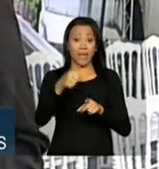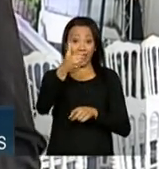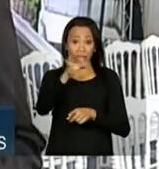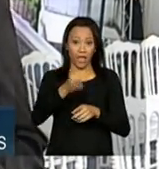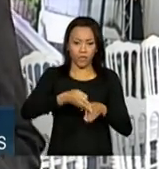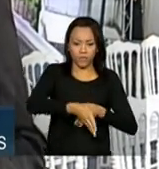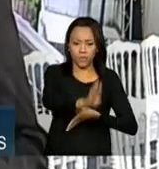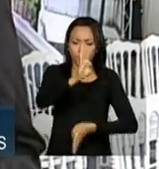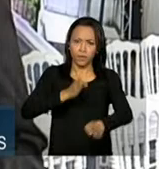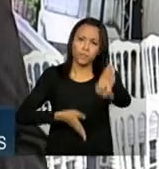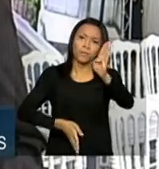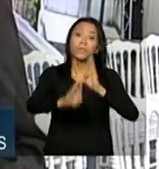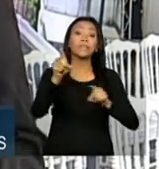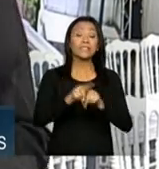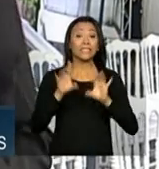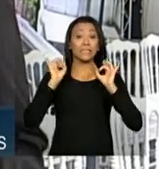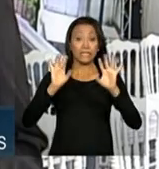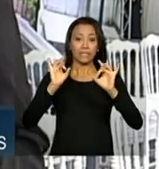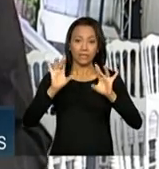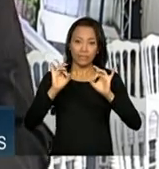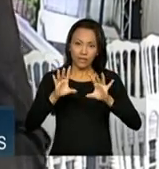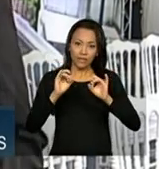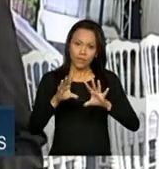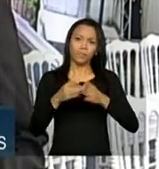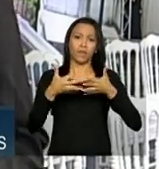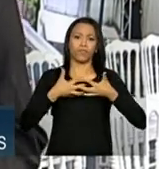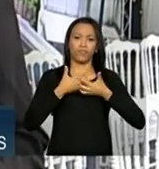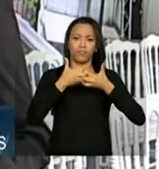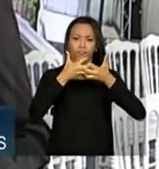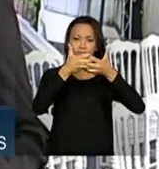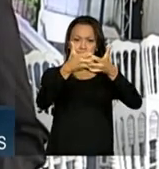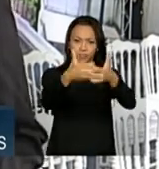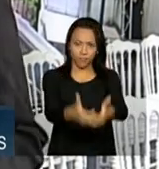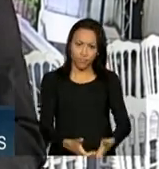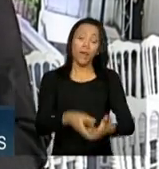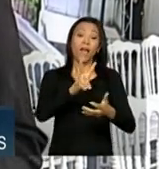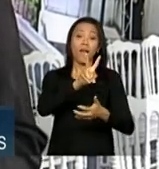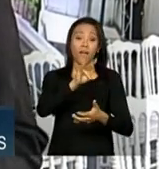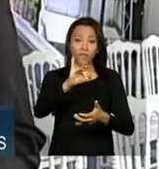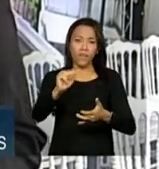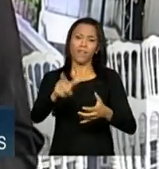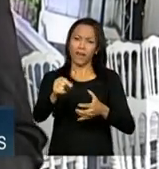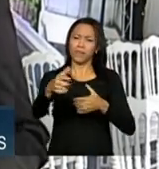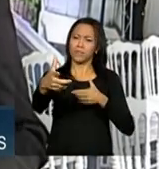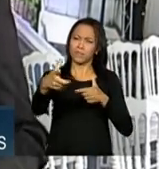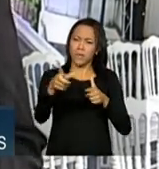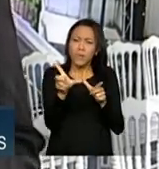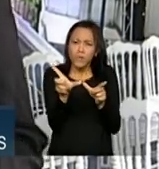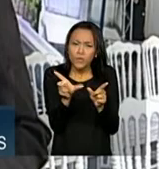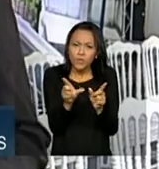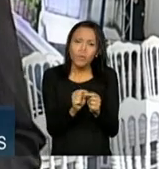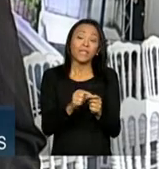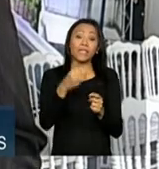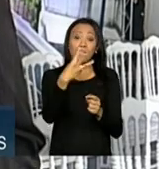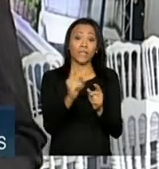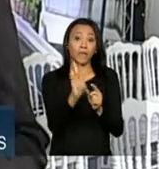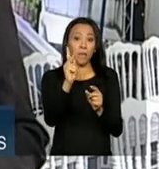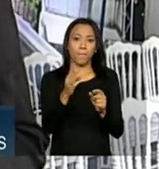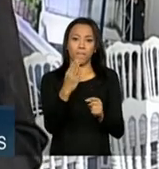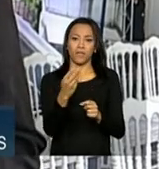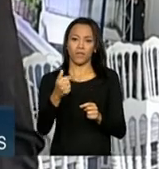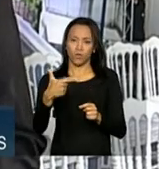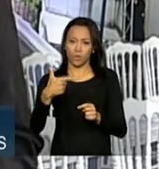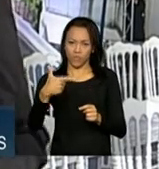de trânsito, sendo 4 exclusivas para veículos de carga. A via vai reduzir em mais de 3 km o trajeto entre a BR